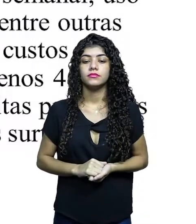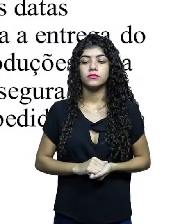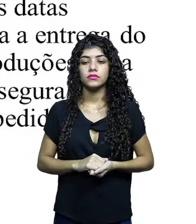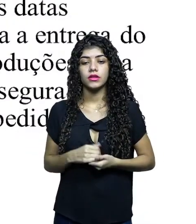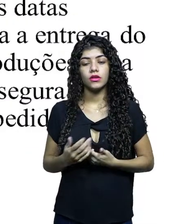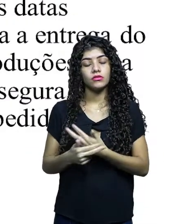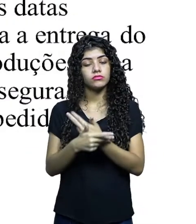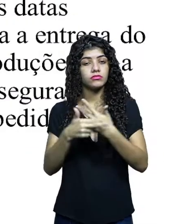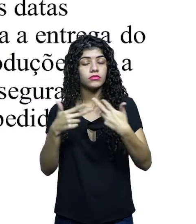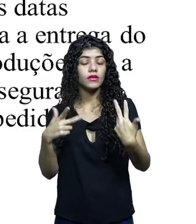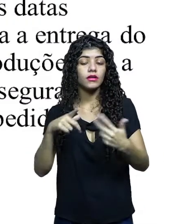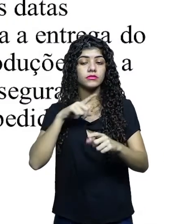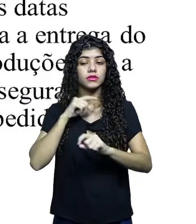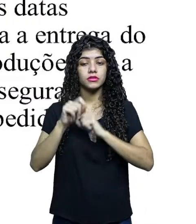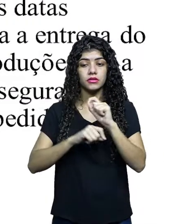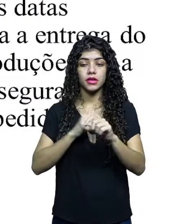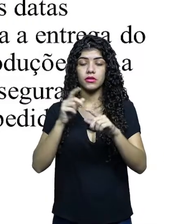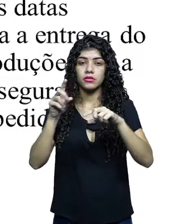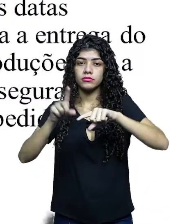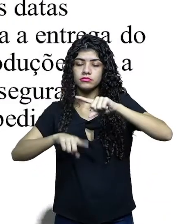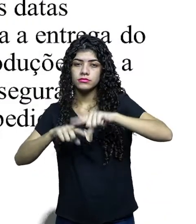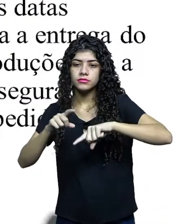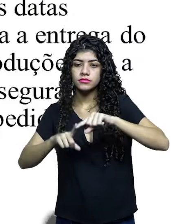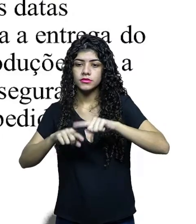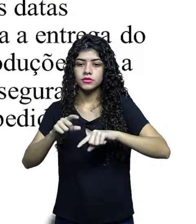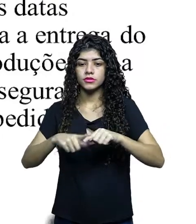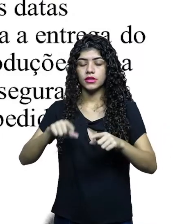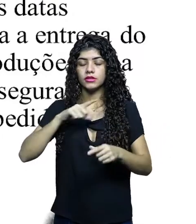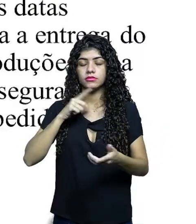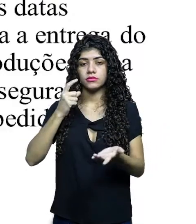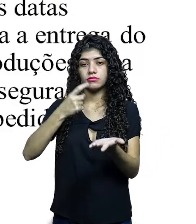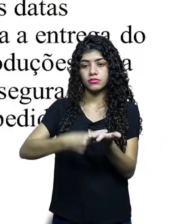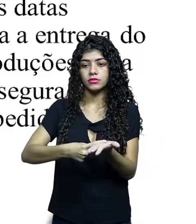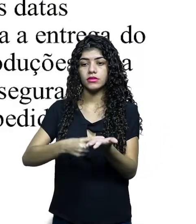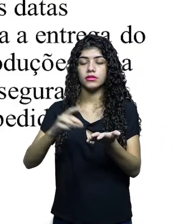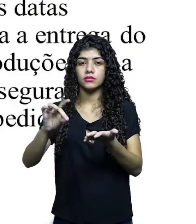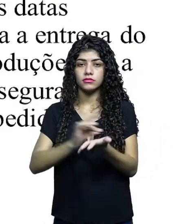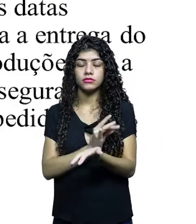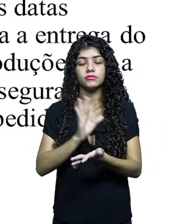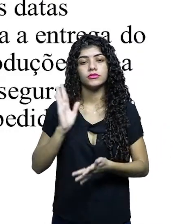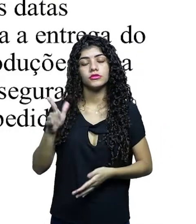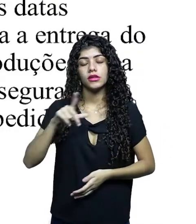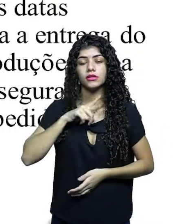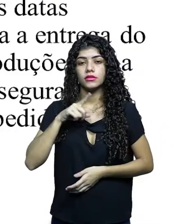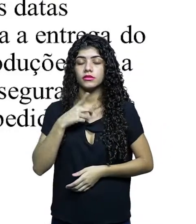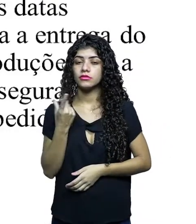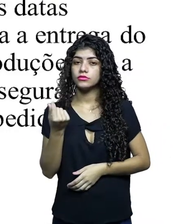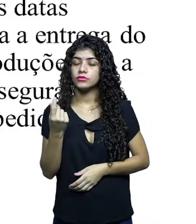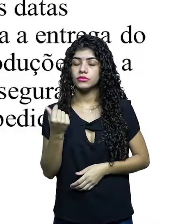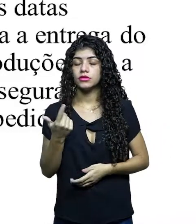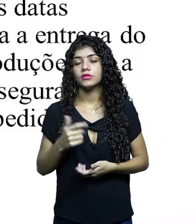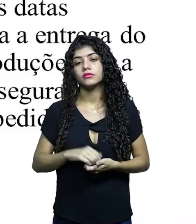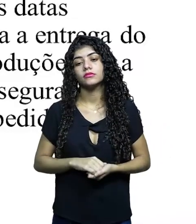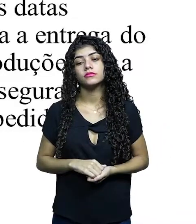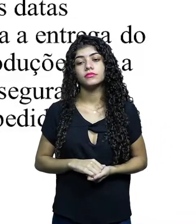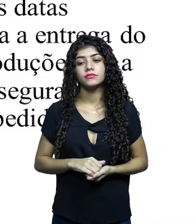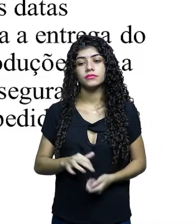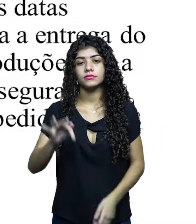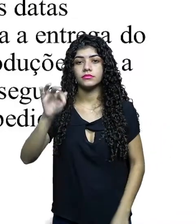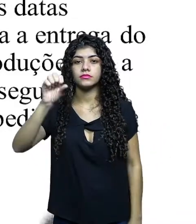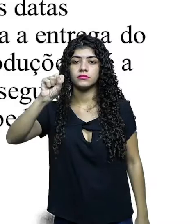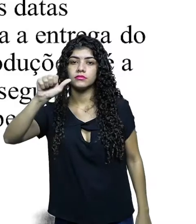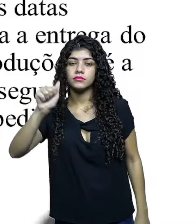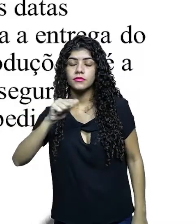A grande maioria dos produtores com projetos aprovados, contratados e já com desembolso junto ao FSA